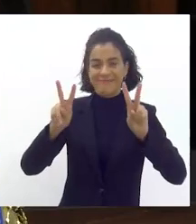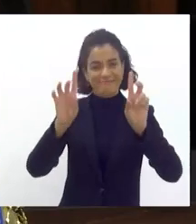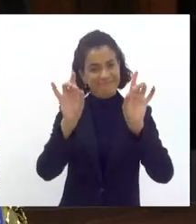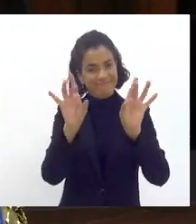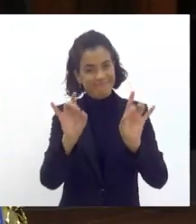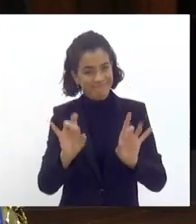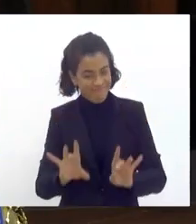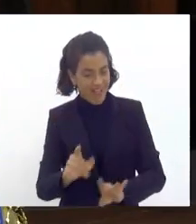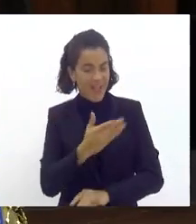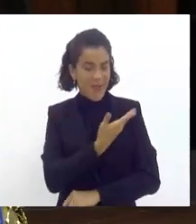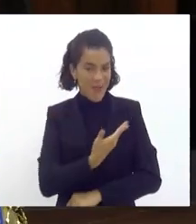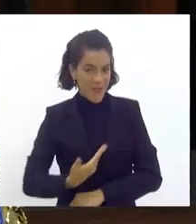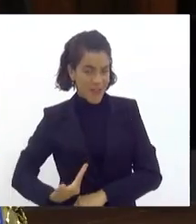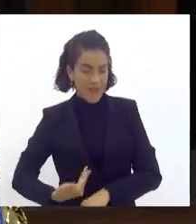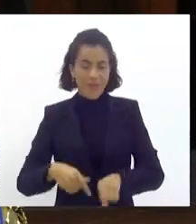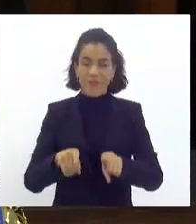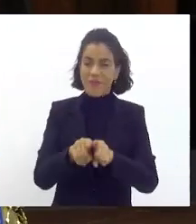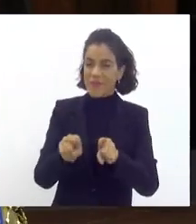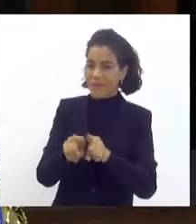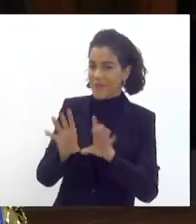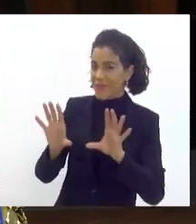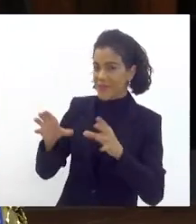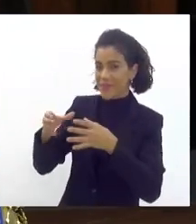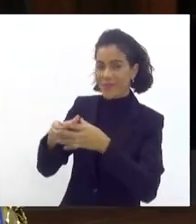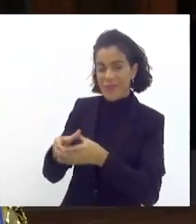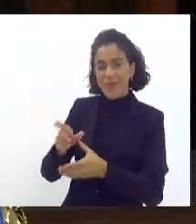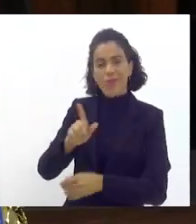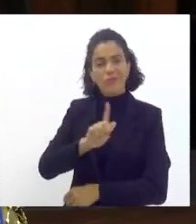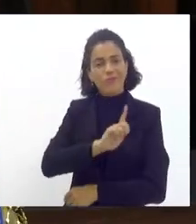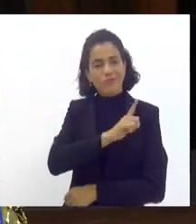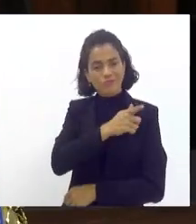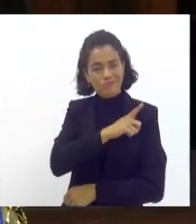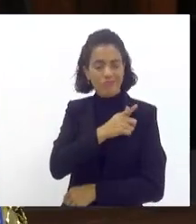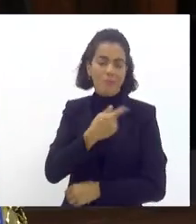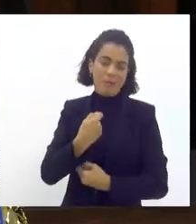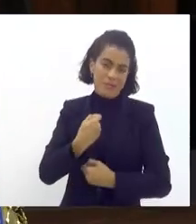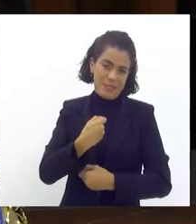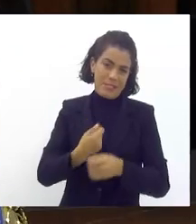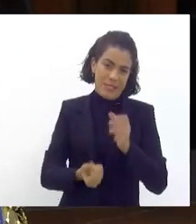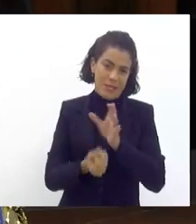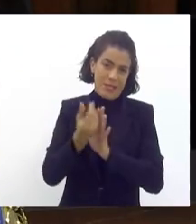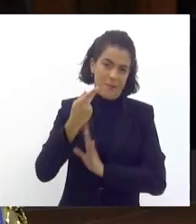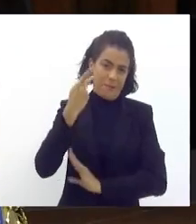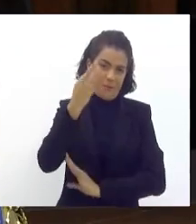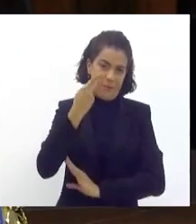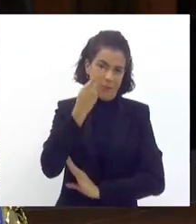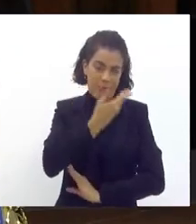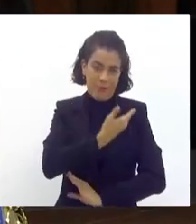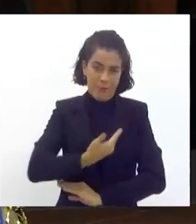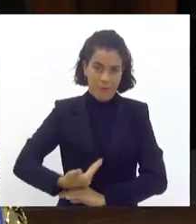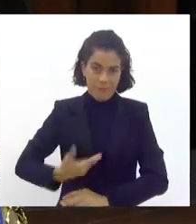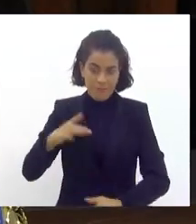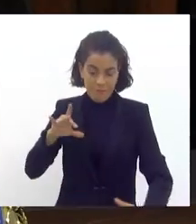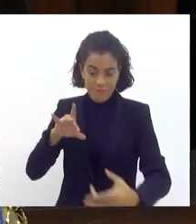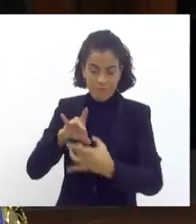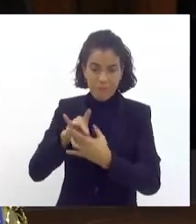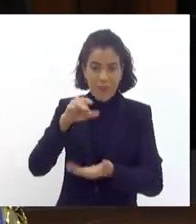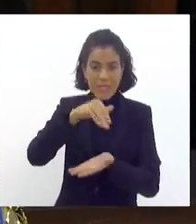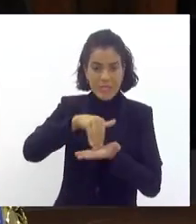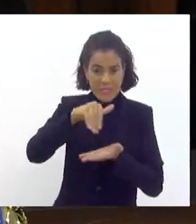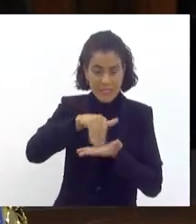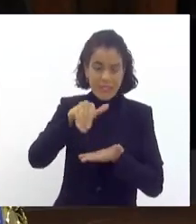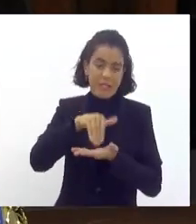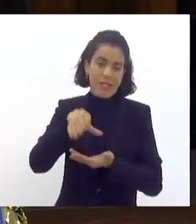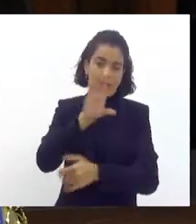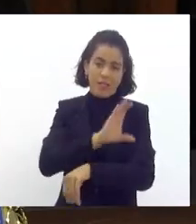governador e pelos nossos governantes que precisam ter políticas públicas de fato acoplados não só à secretaria de cultura